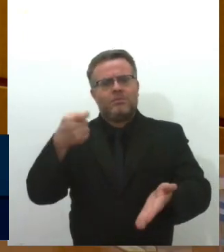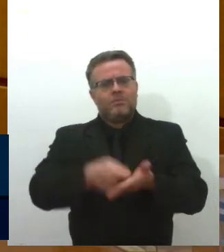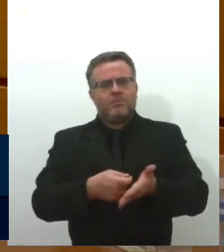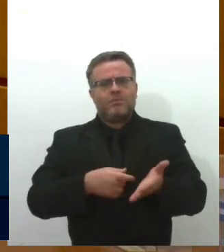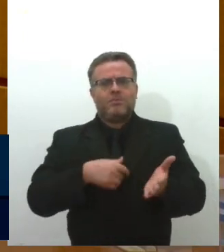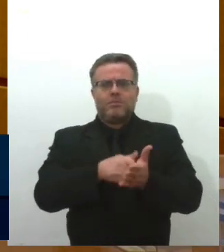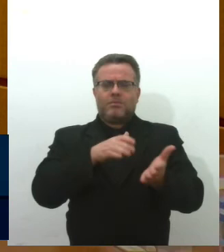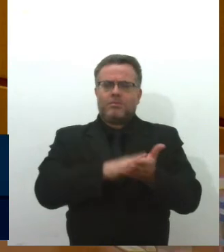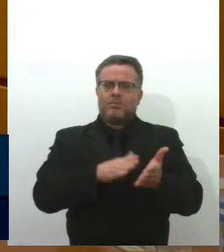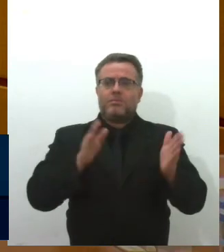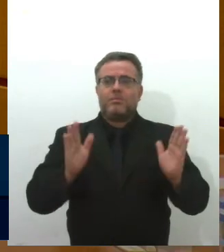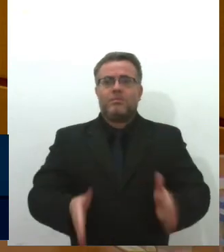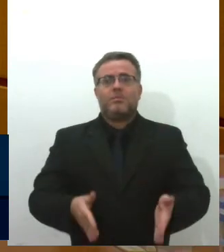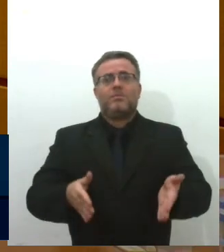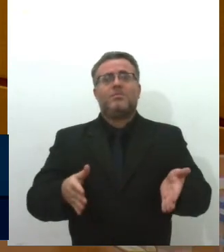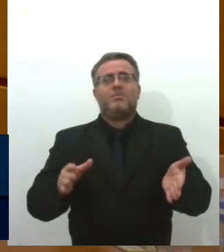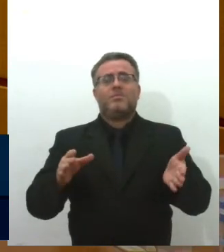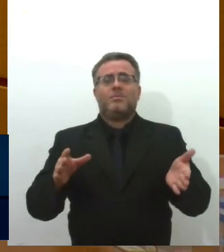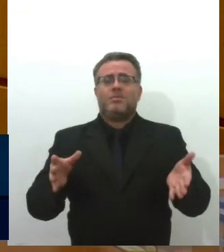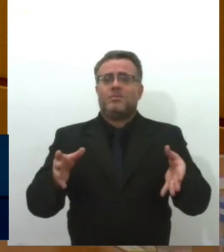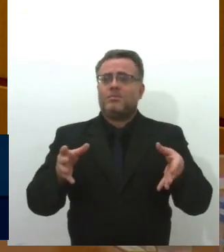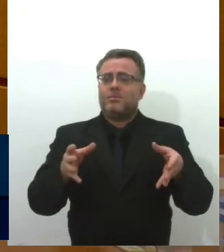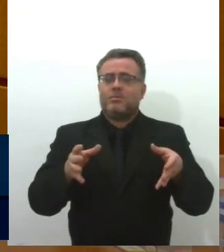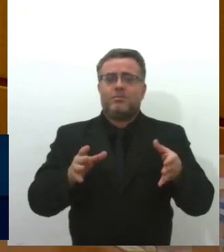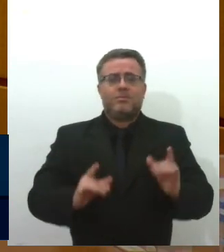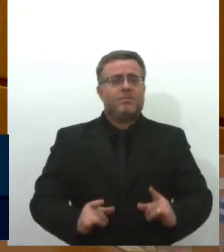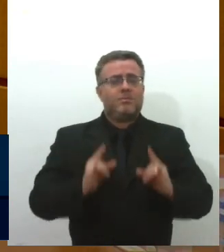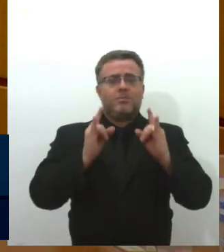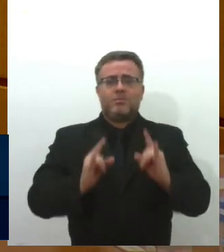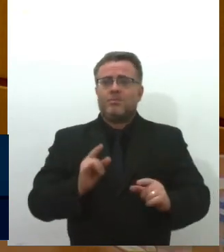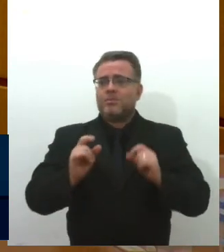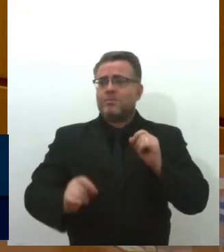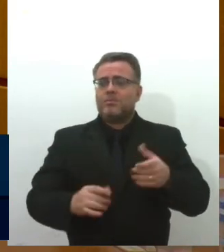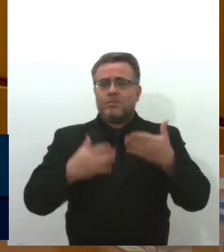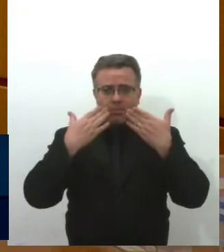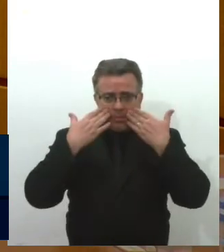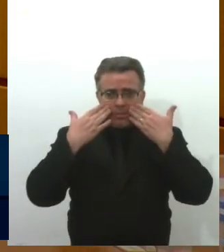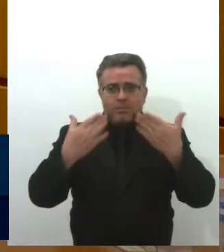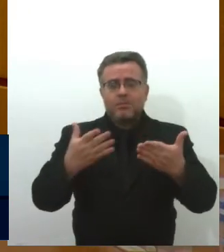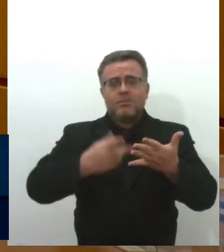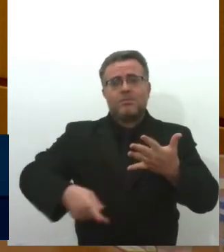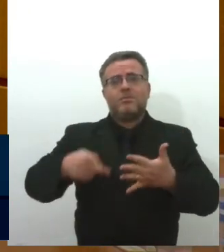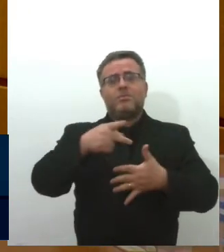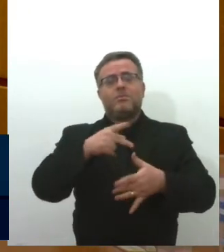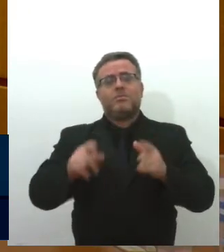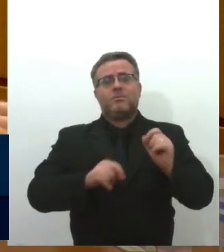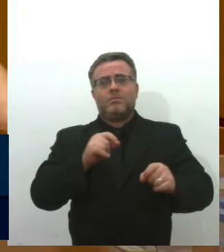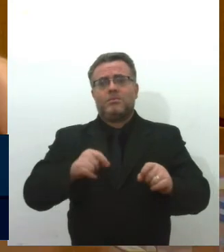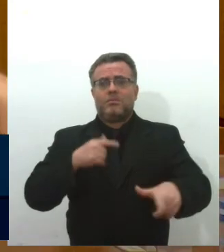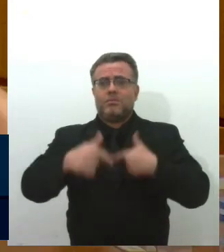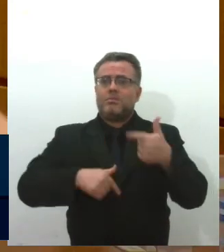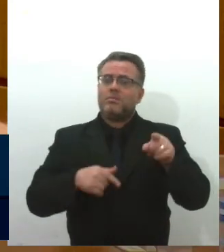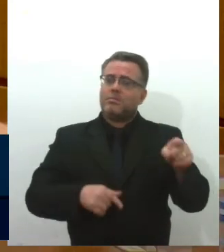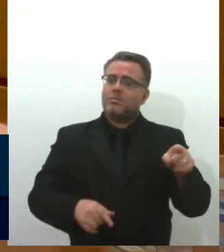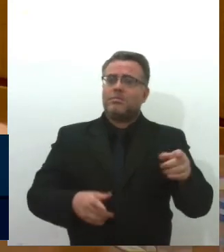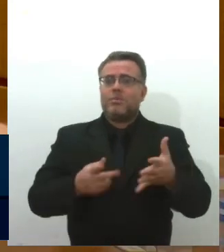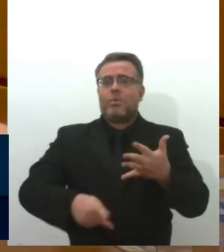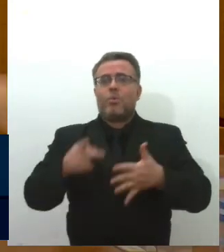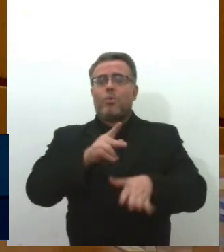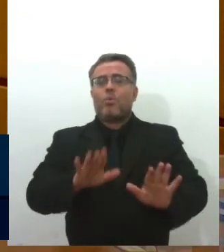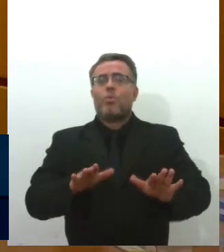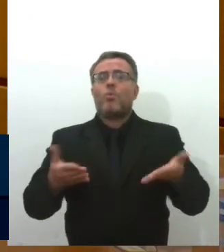da água nos condomínios também vai evidenciar a prioridade para a empresa e para o governo. Qual é a prioridade?